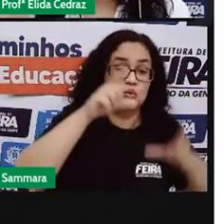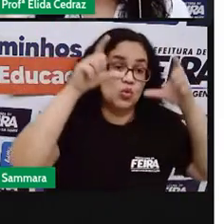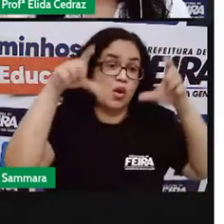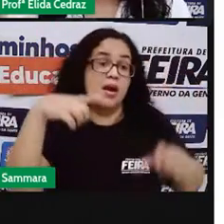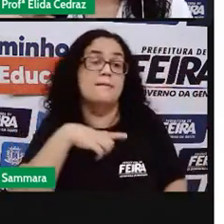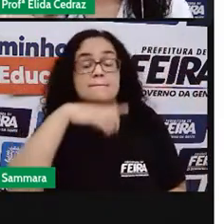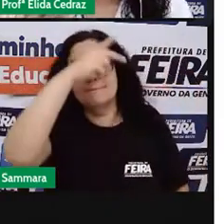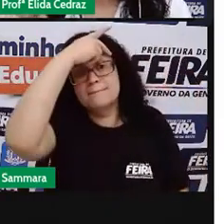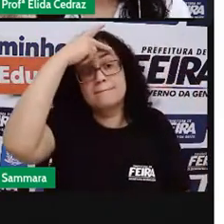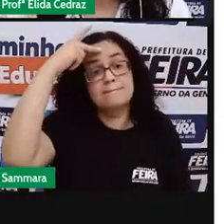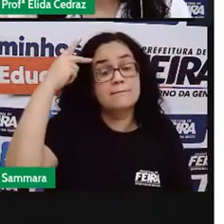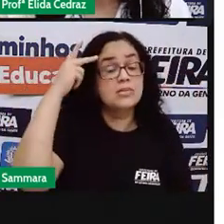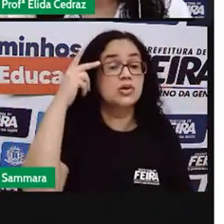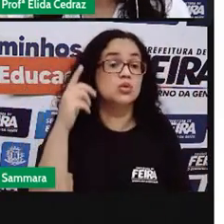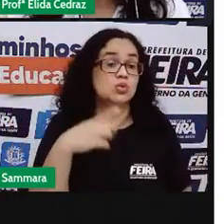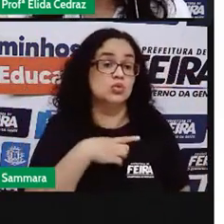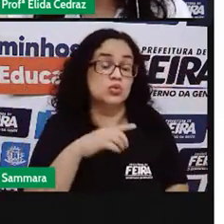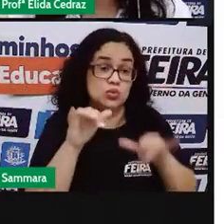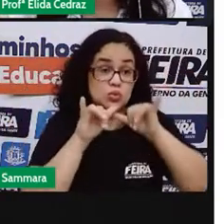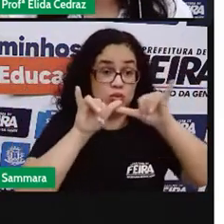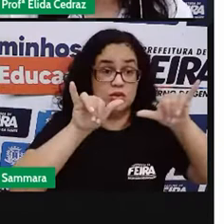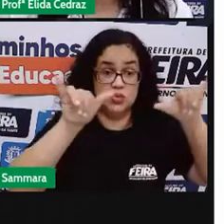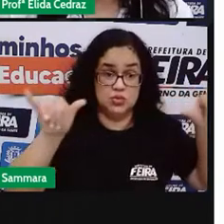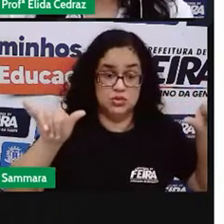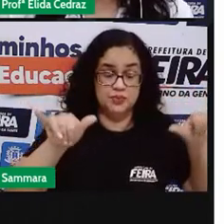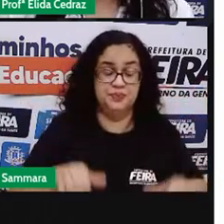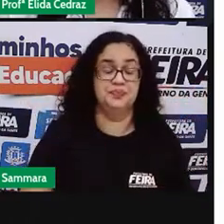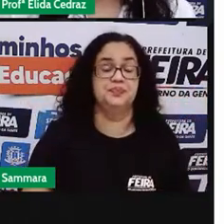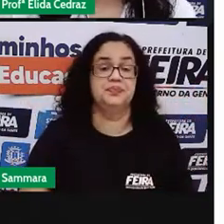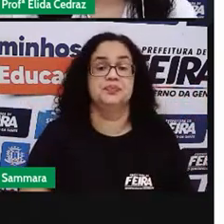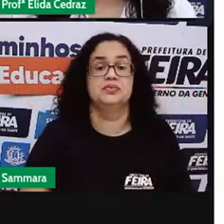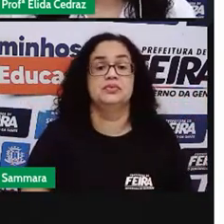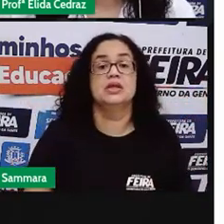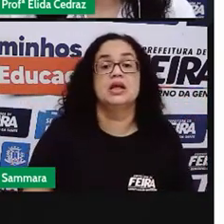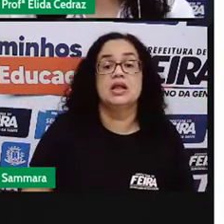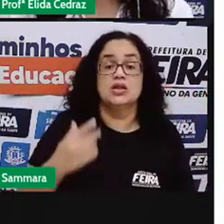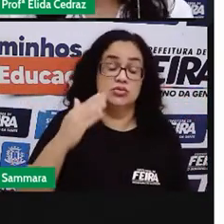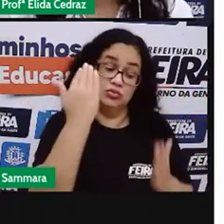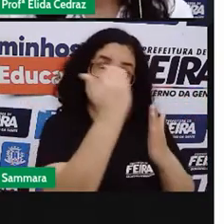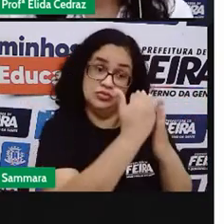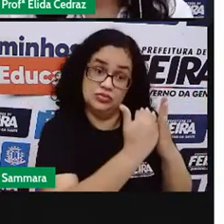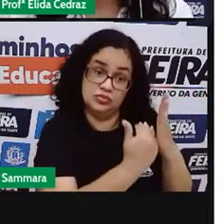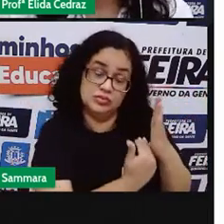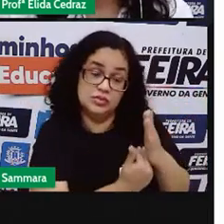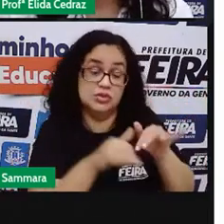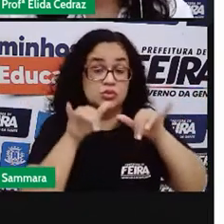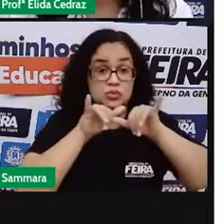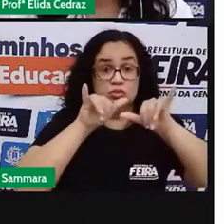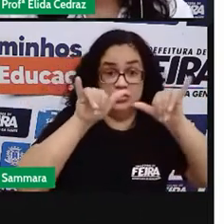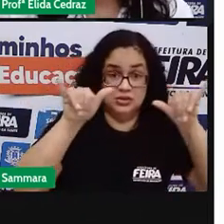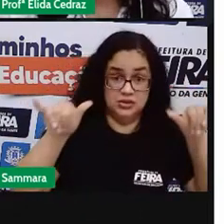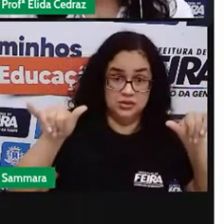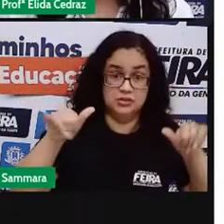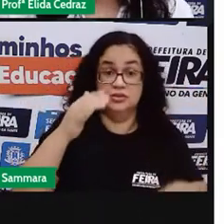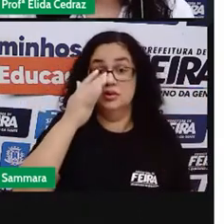onde se coloca um anúncio ali. Nos folhetos de publicidade,